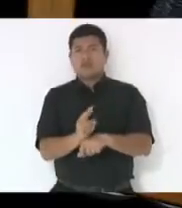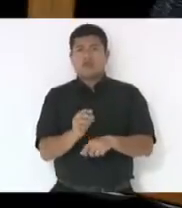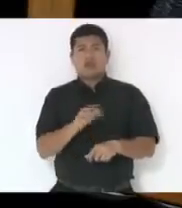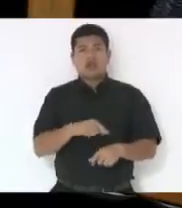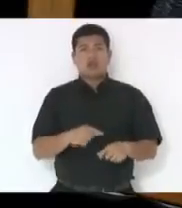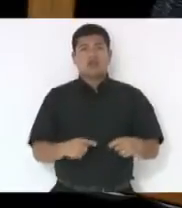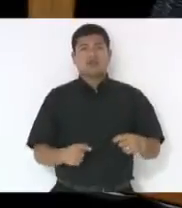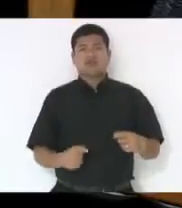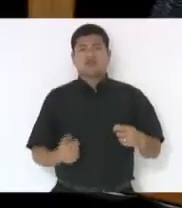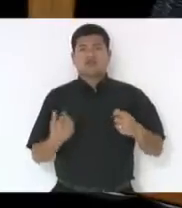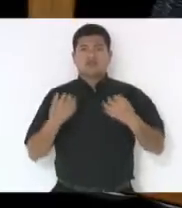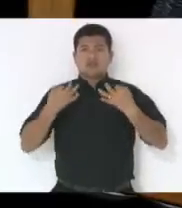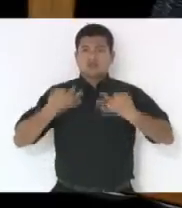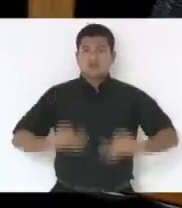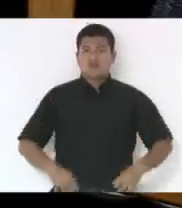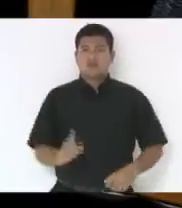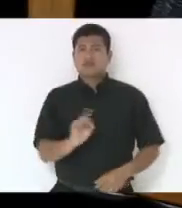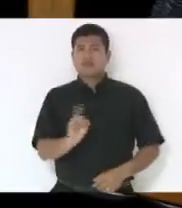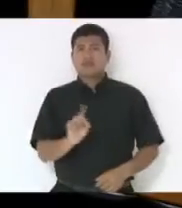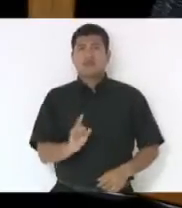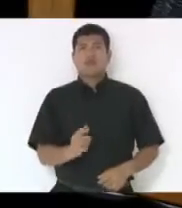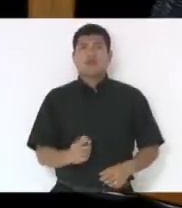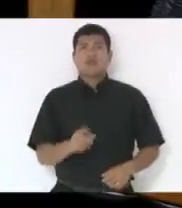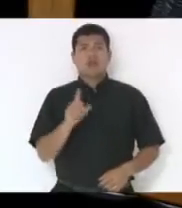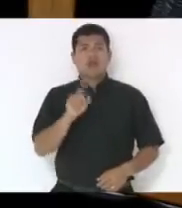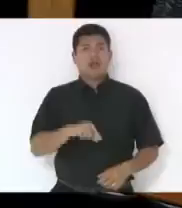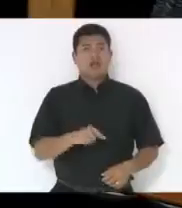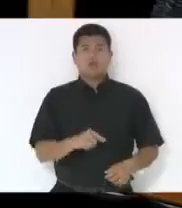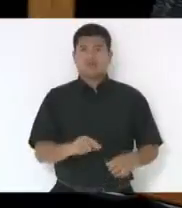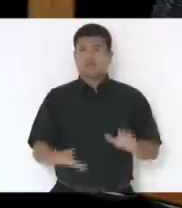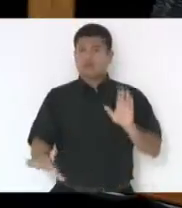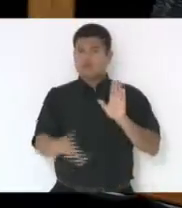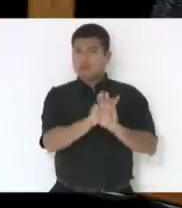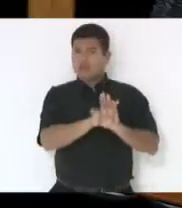é, ou seja, é ilegal. Ele,